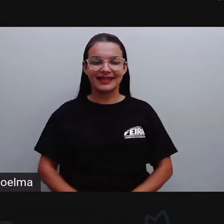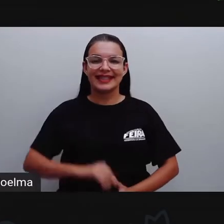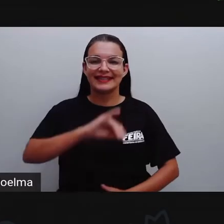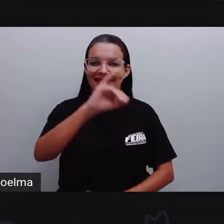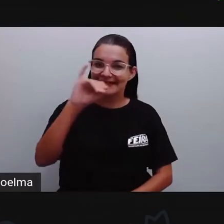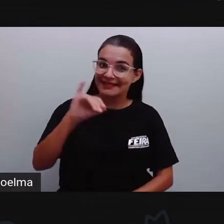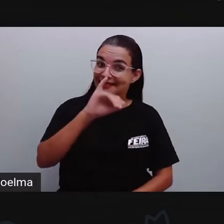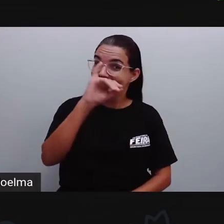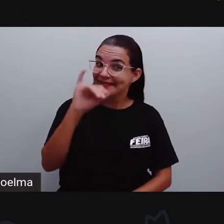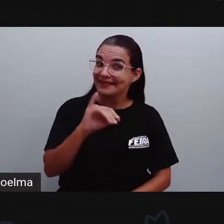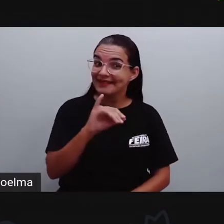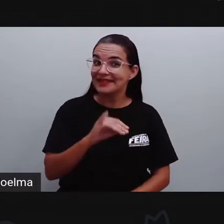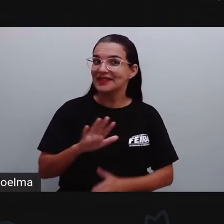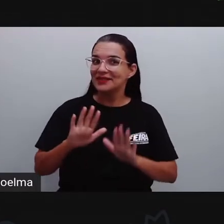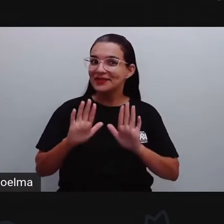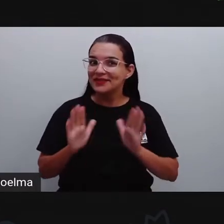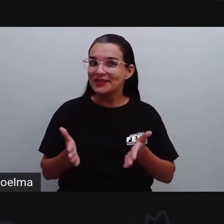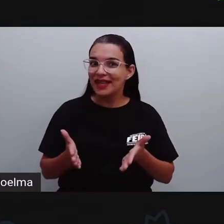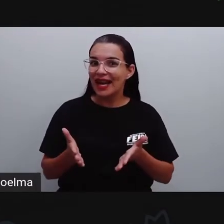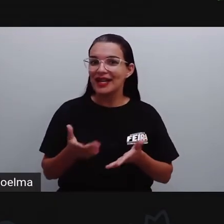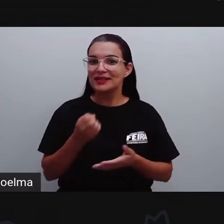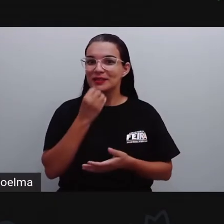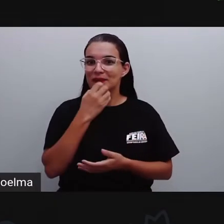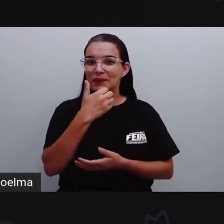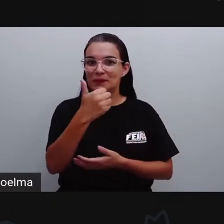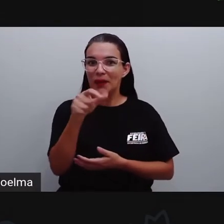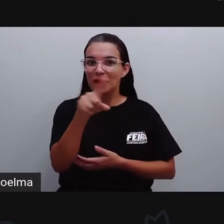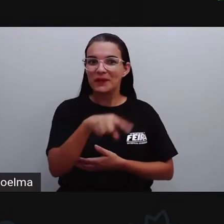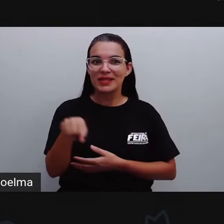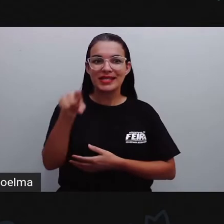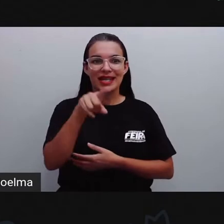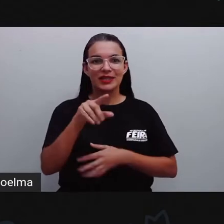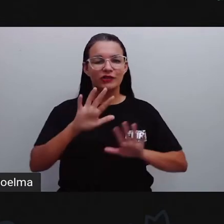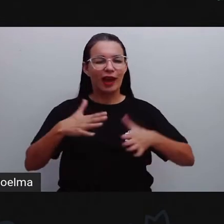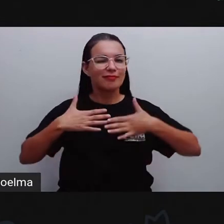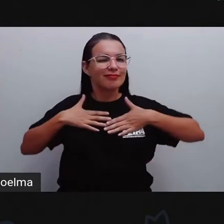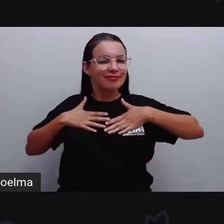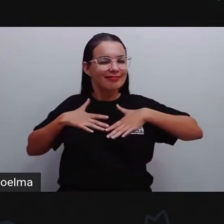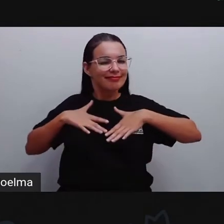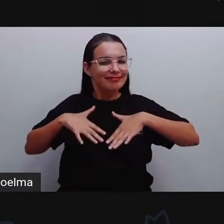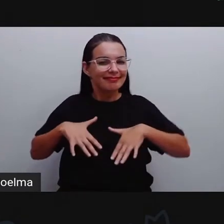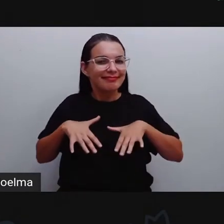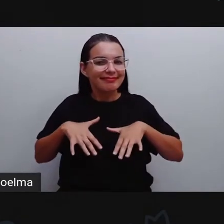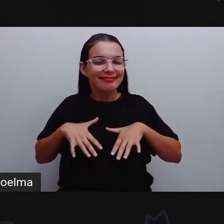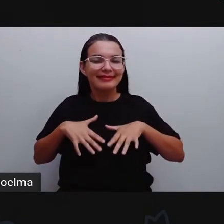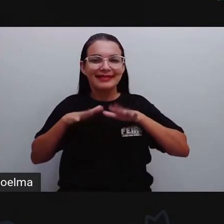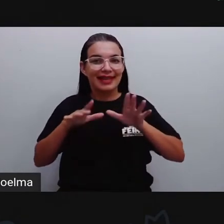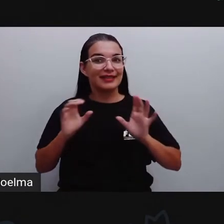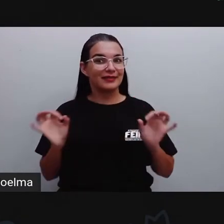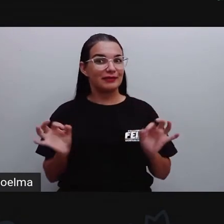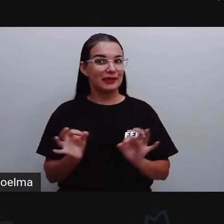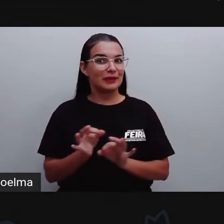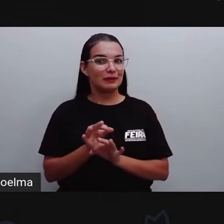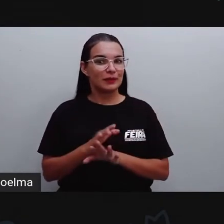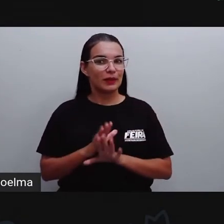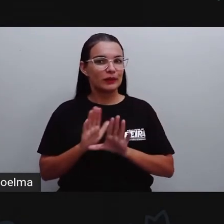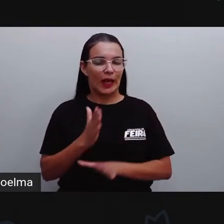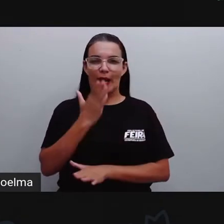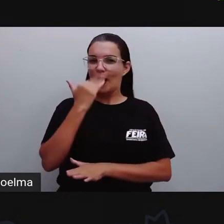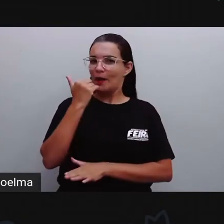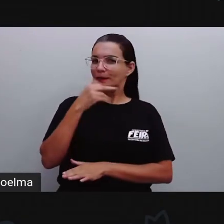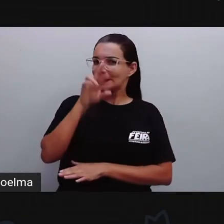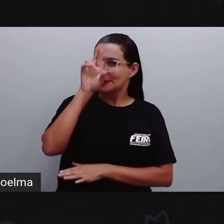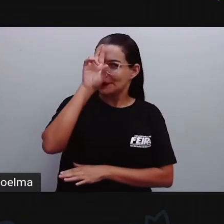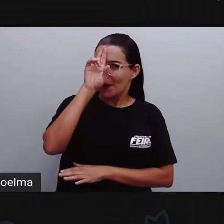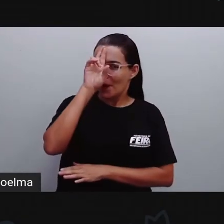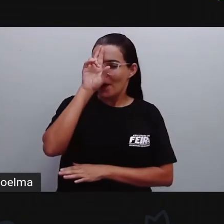Olá, amores! E aí, tudo bem com vocês? Descansados? Espero que vocês já tinham almoçado, quem não